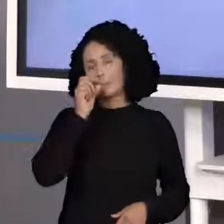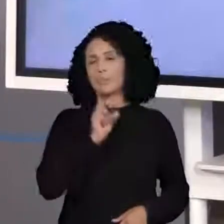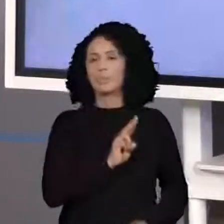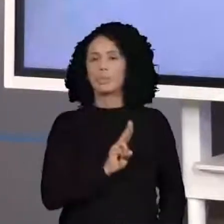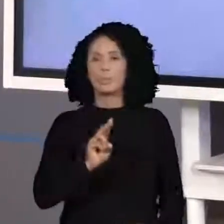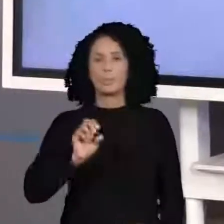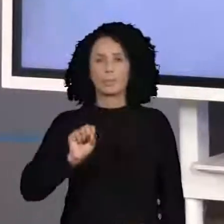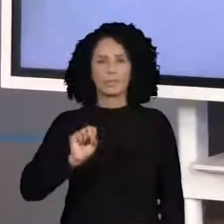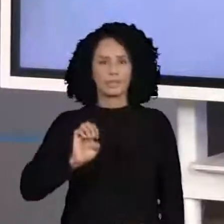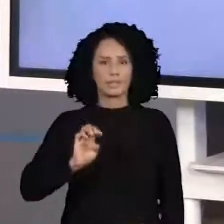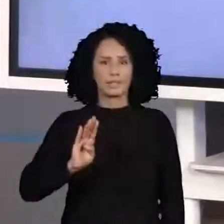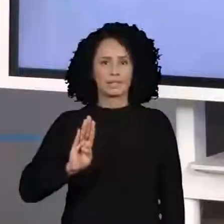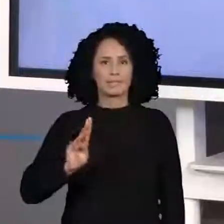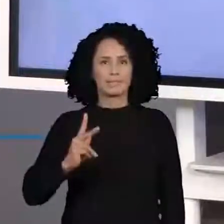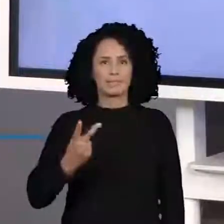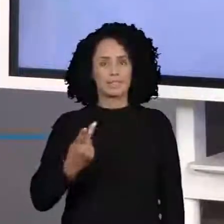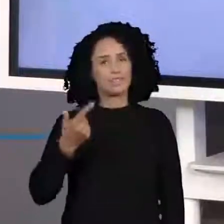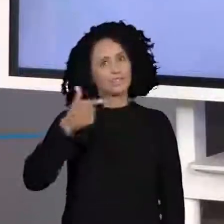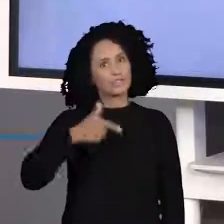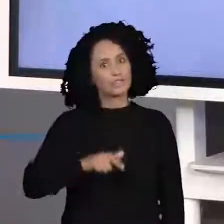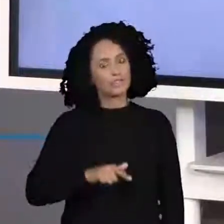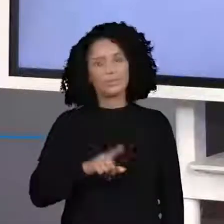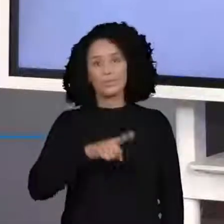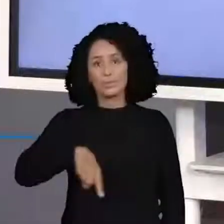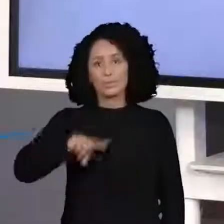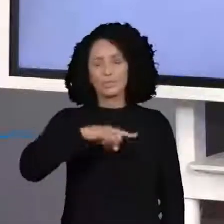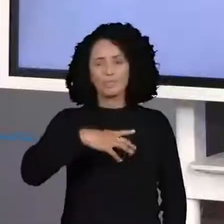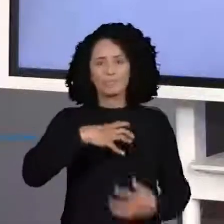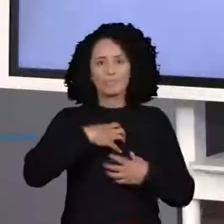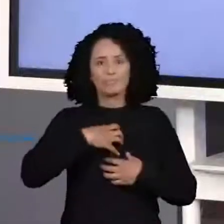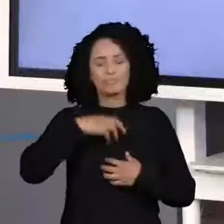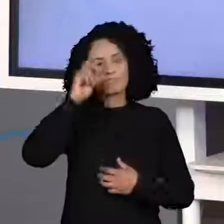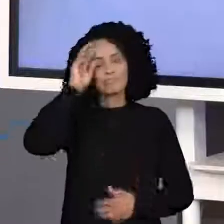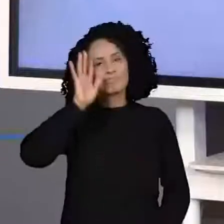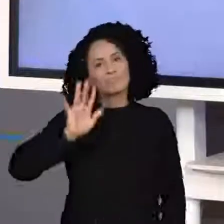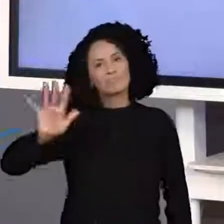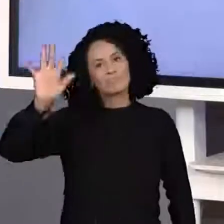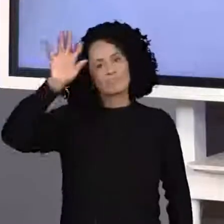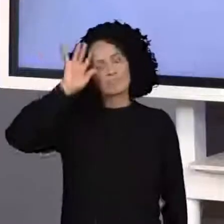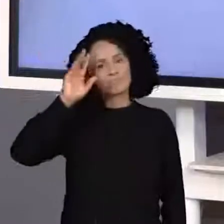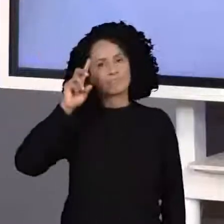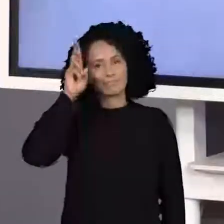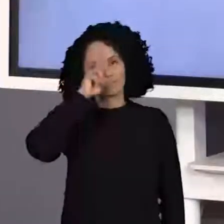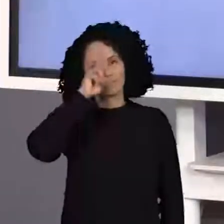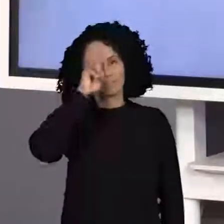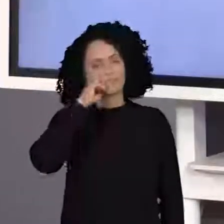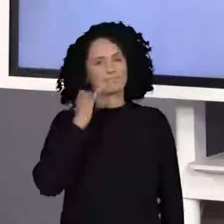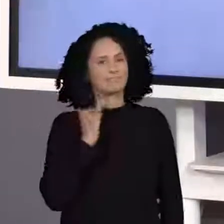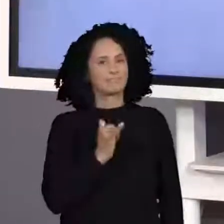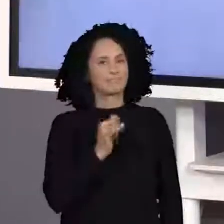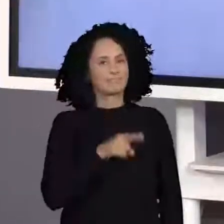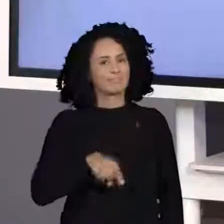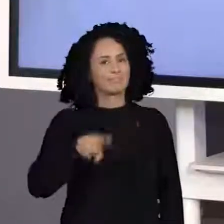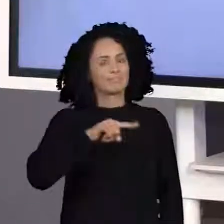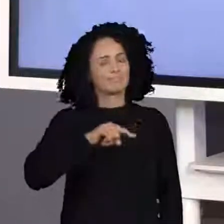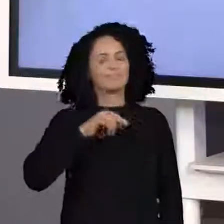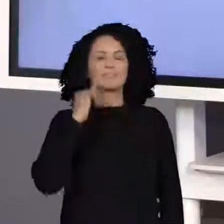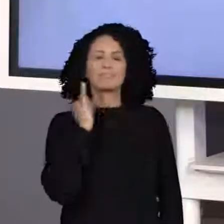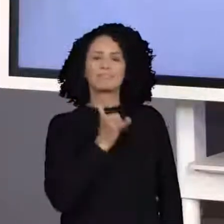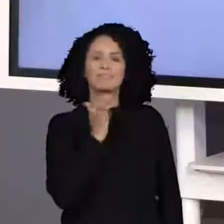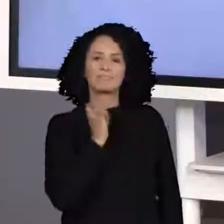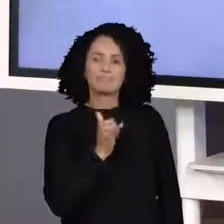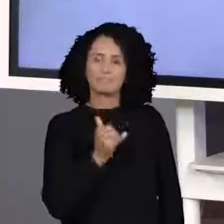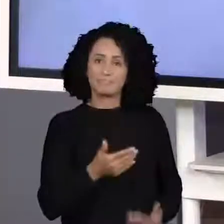mais uma vez aí pela história. Então, com o componente de história, hoje nós iremos viajar, contar histórias.